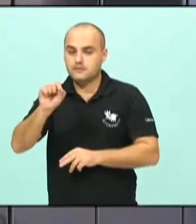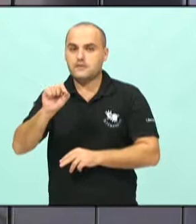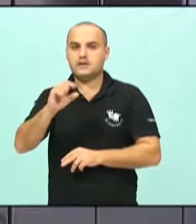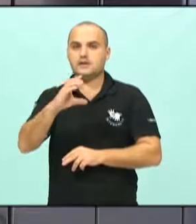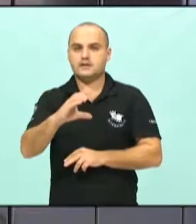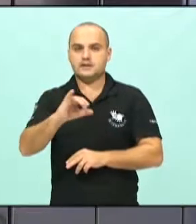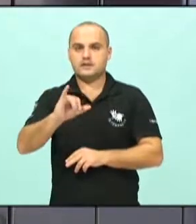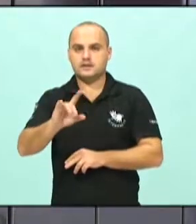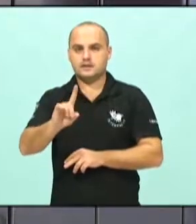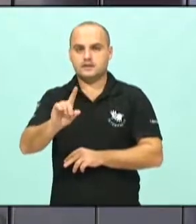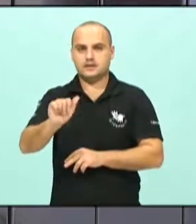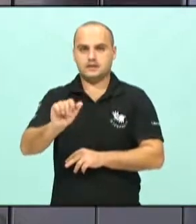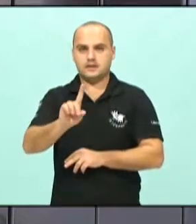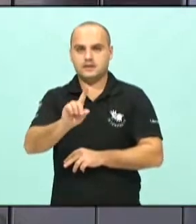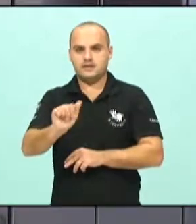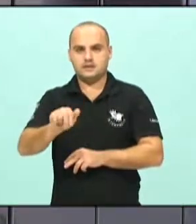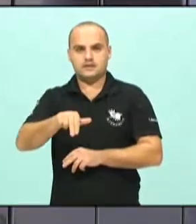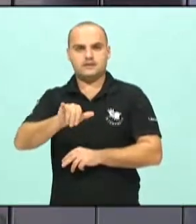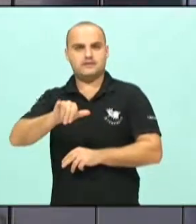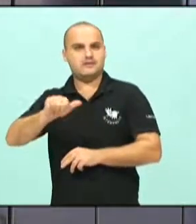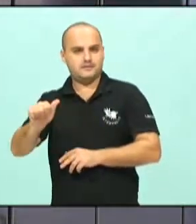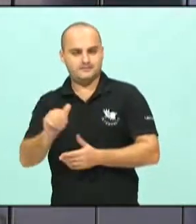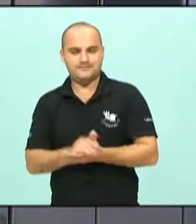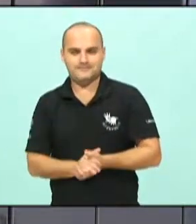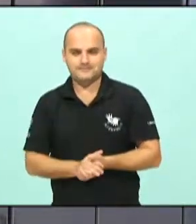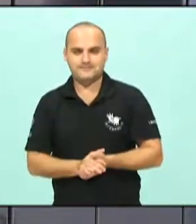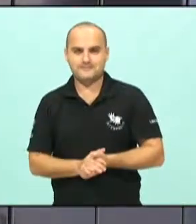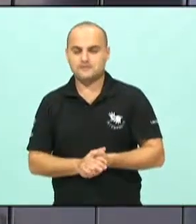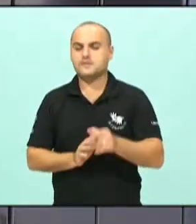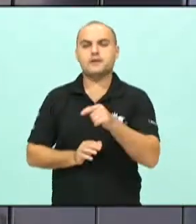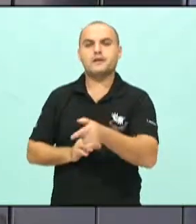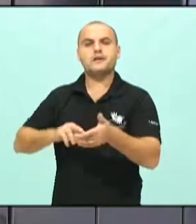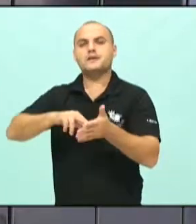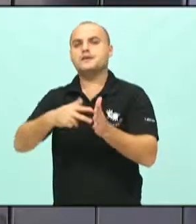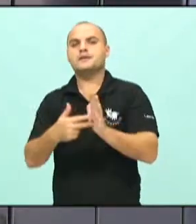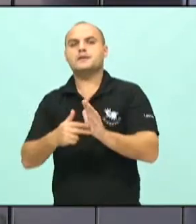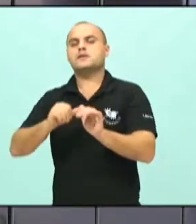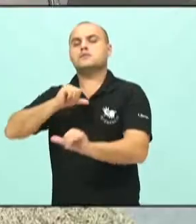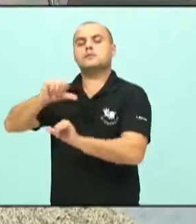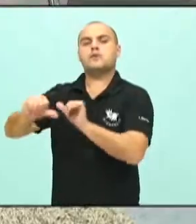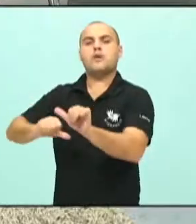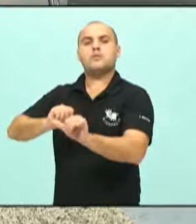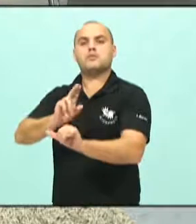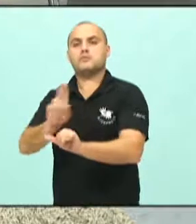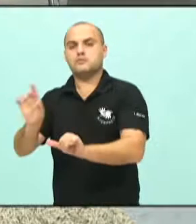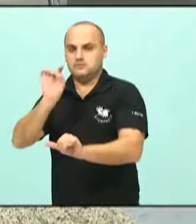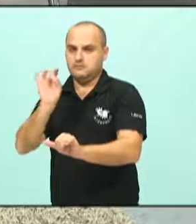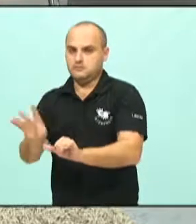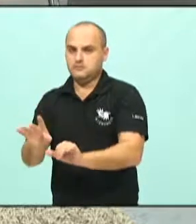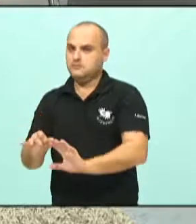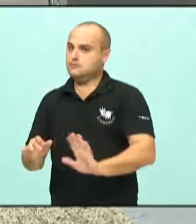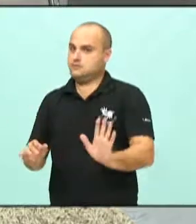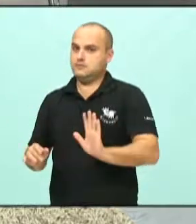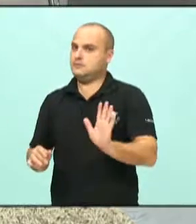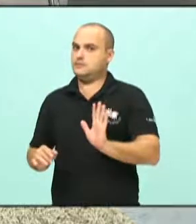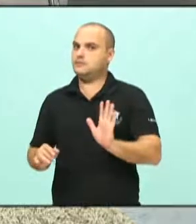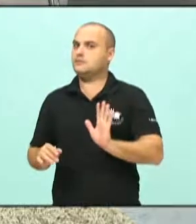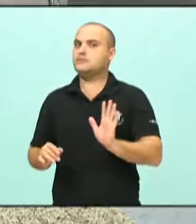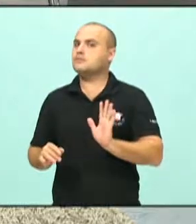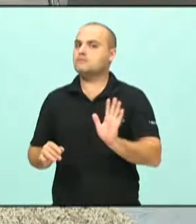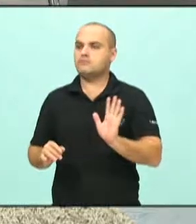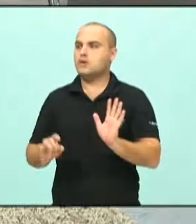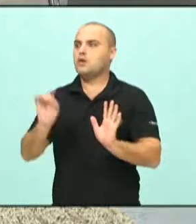ou cidadania 23. E ela é simplesmente uma mudança de nome? Não, ela não é simplesmente uma mudança de nome.